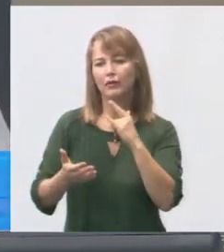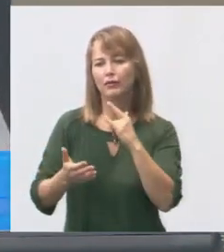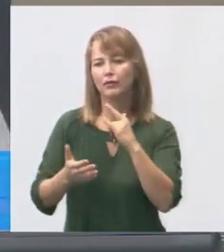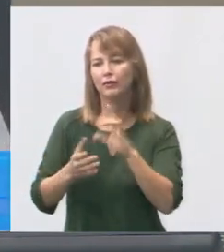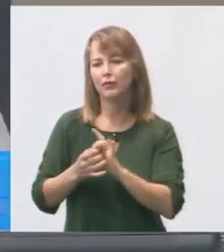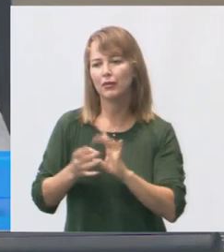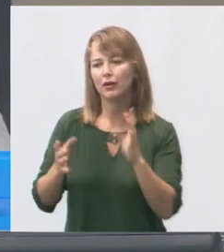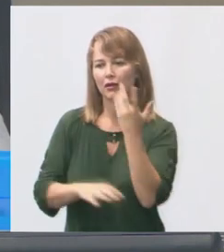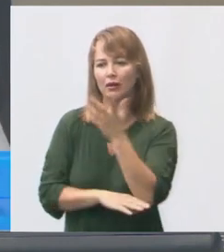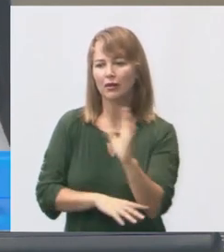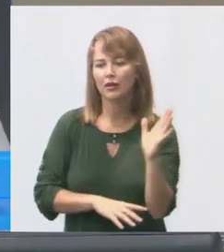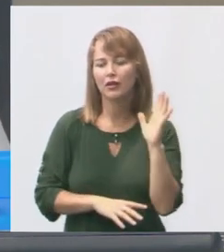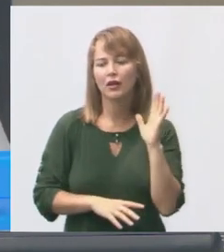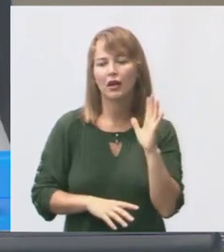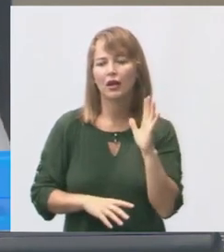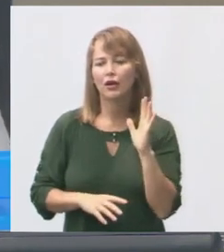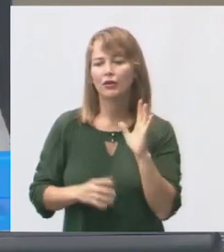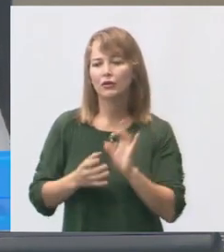ele não é de agora.